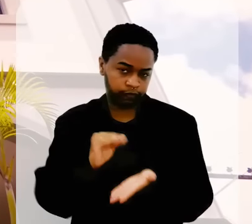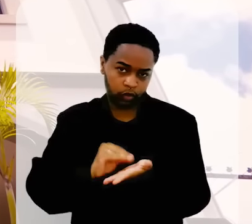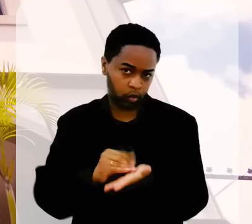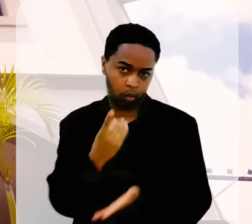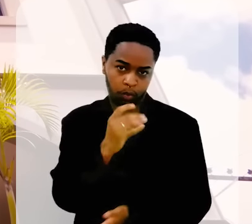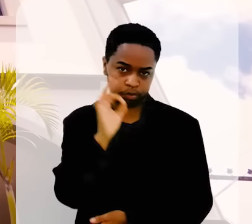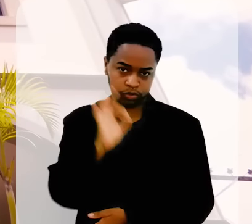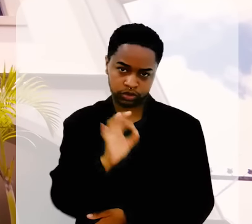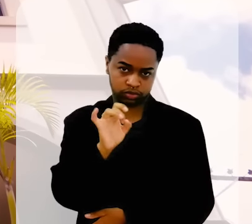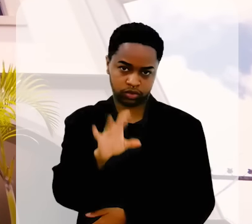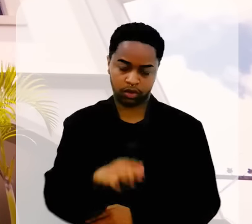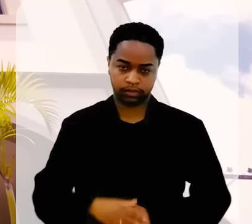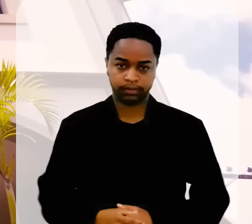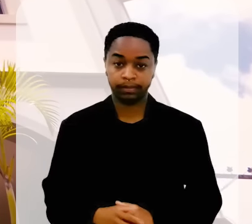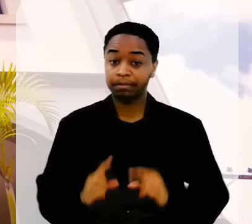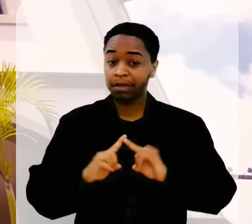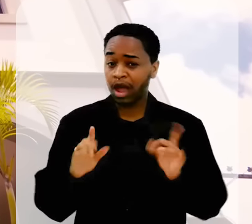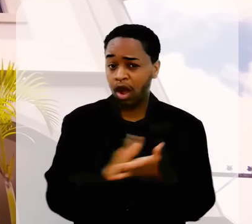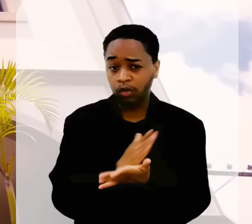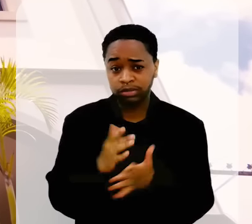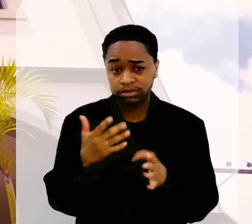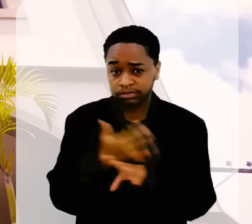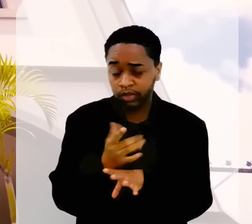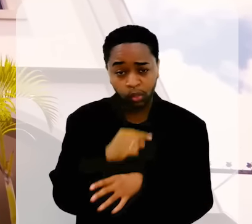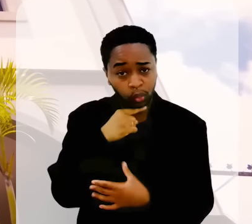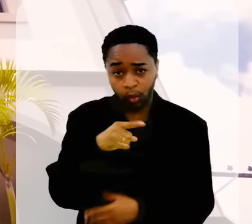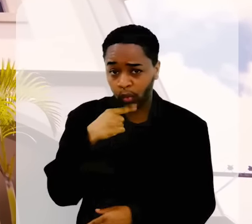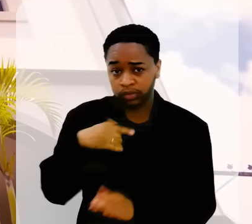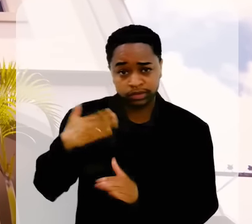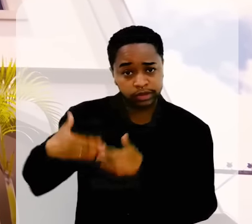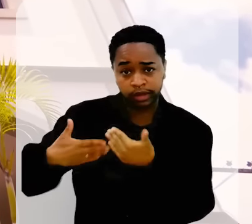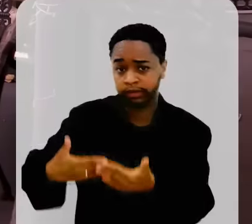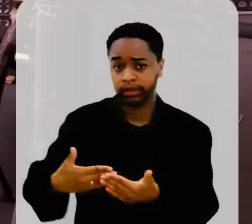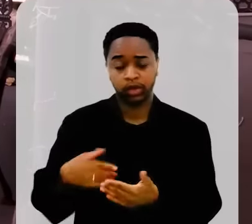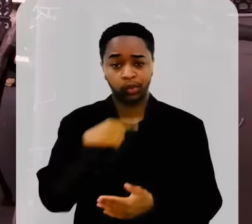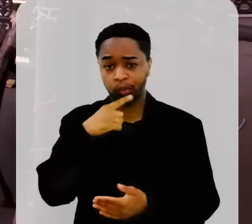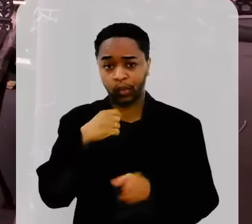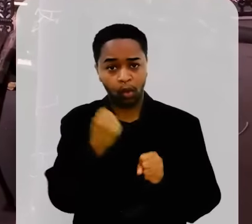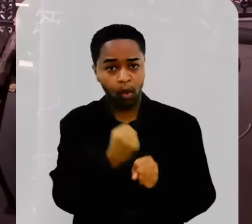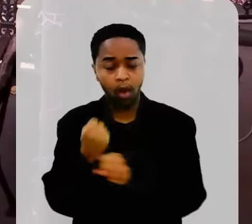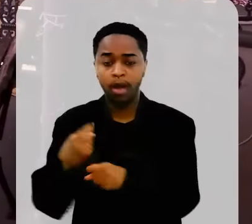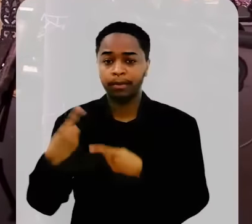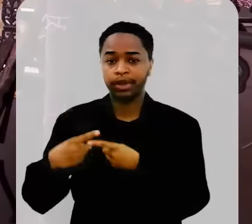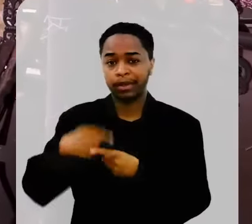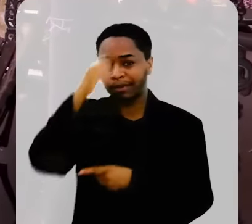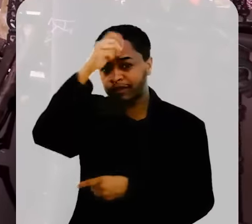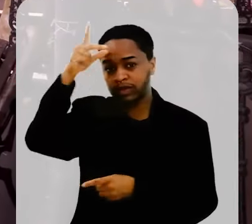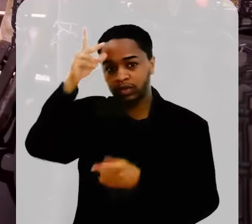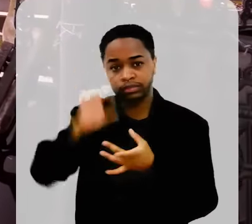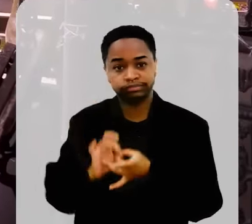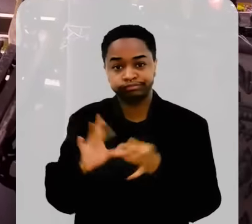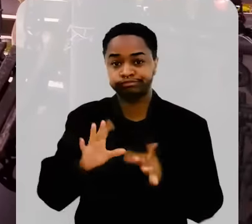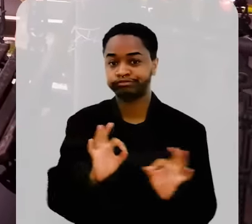Ficou 1% para trás. Mas teve municípios que a gente não conseguia avançar, porque a prefeitura nunca achava